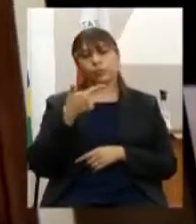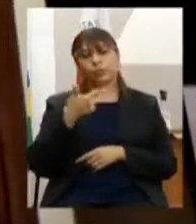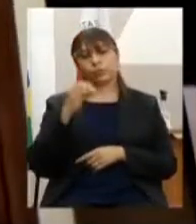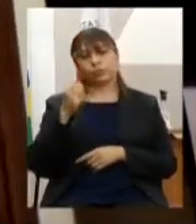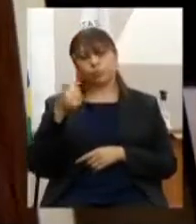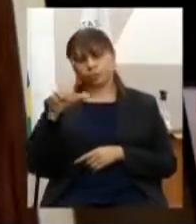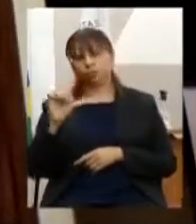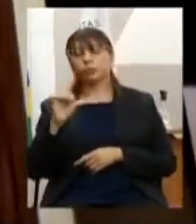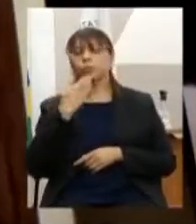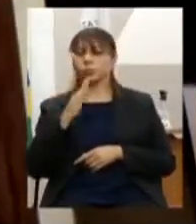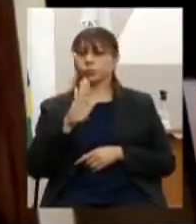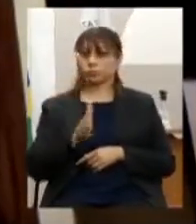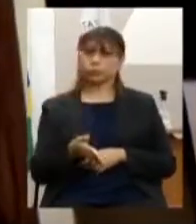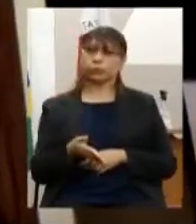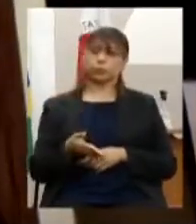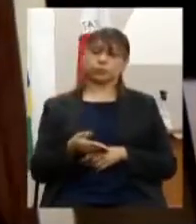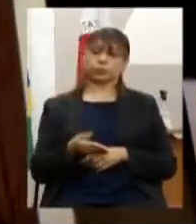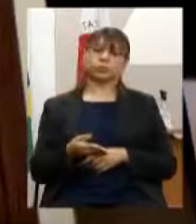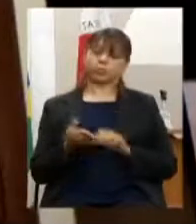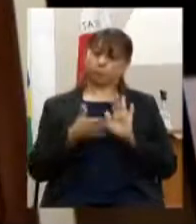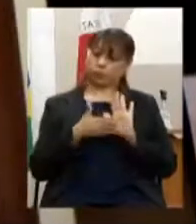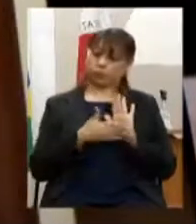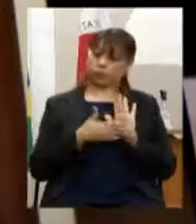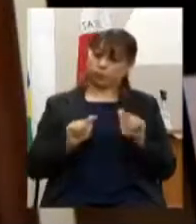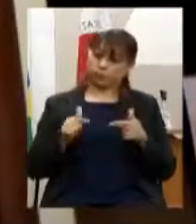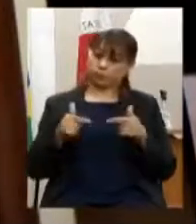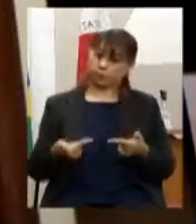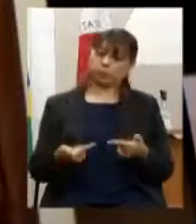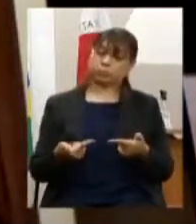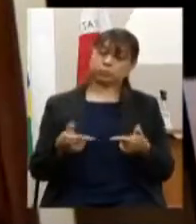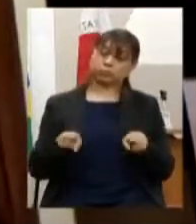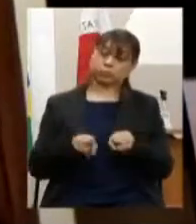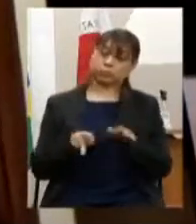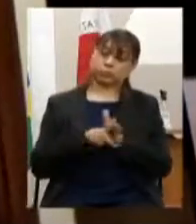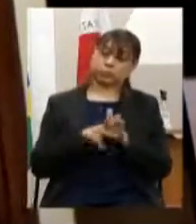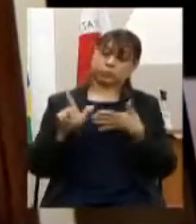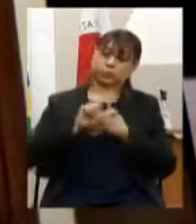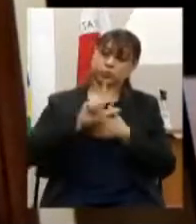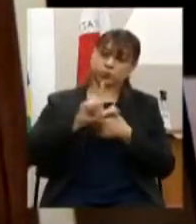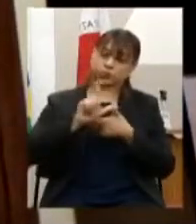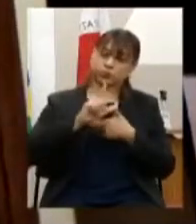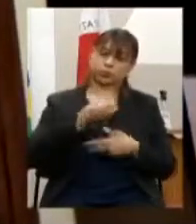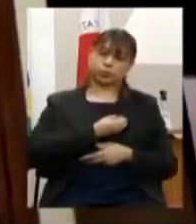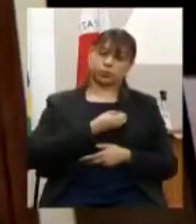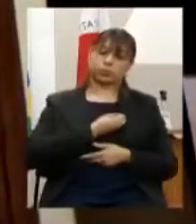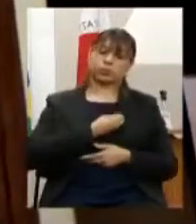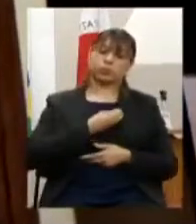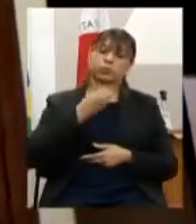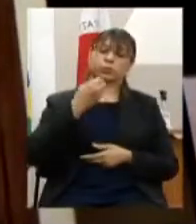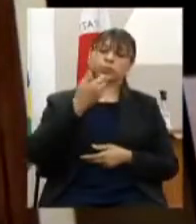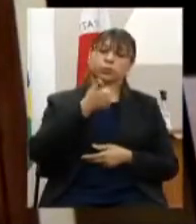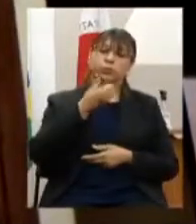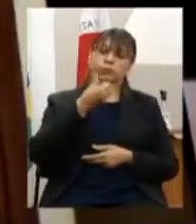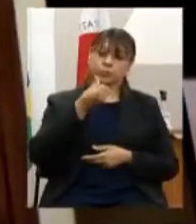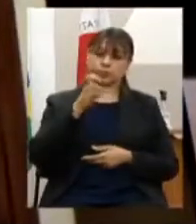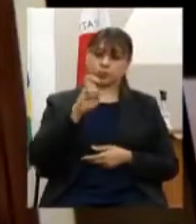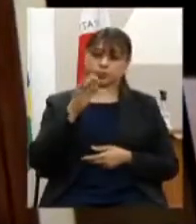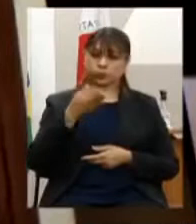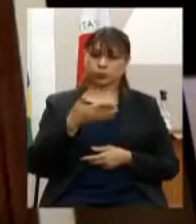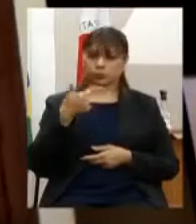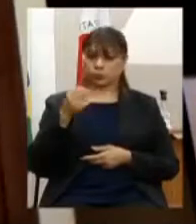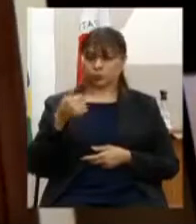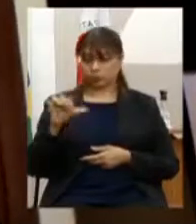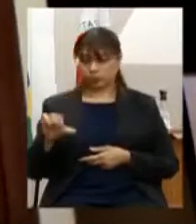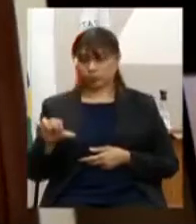oriundo da proposta de ação legislativa número 65 barra 2019 por